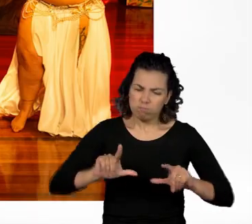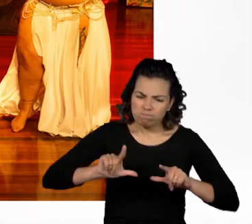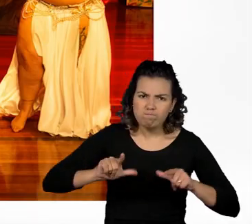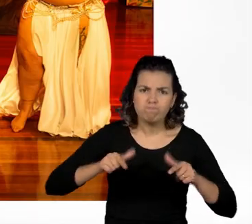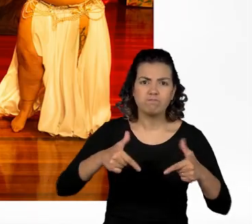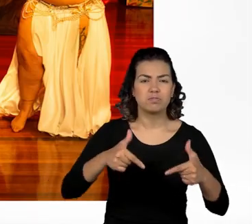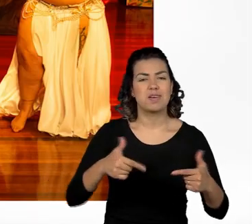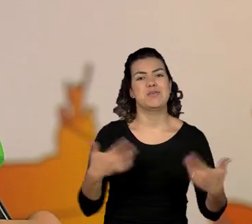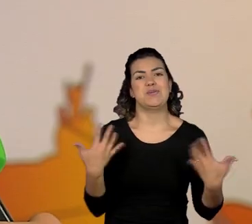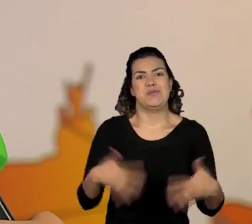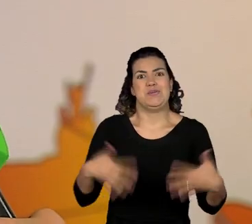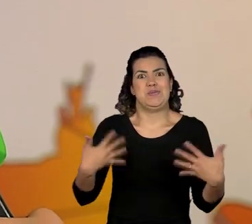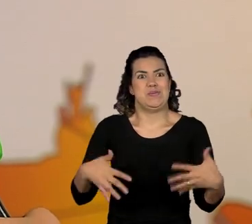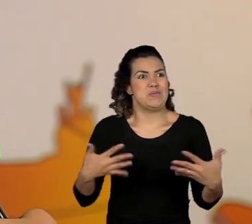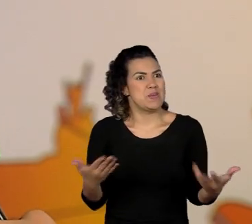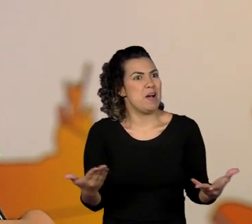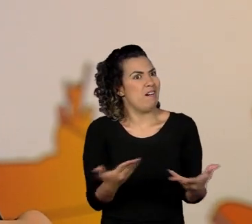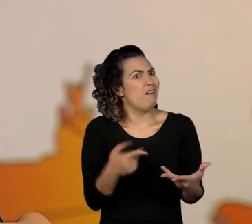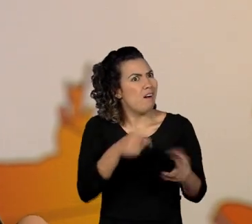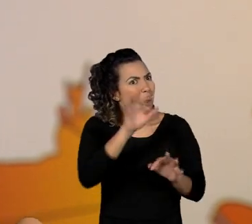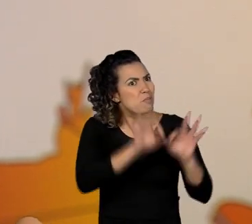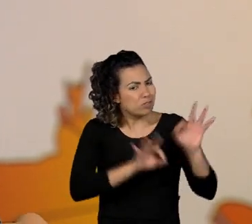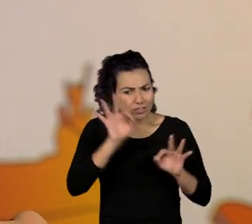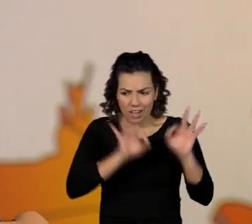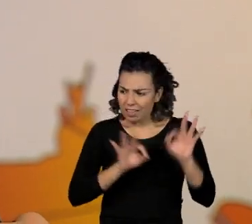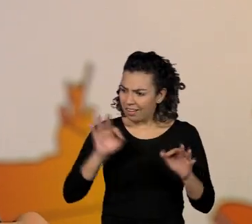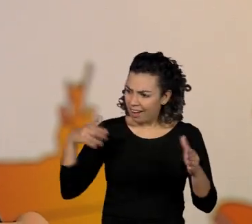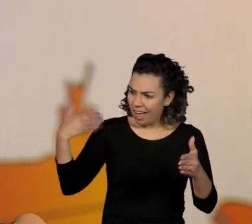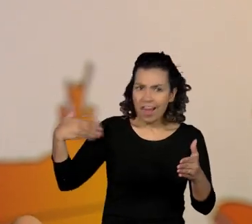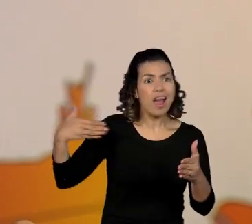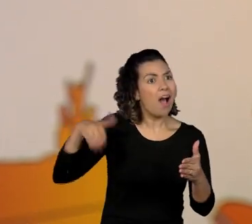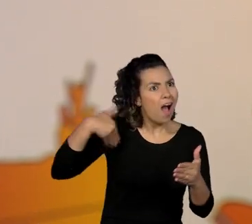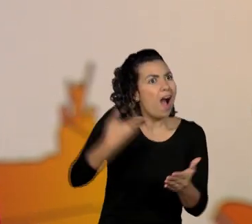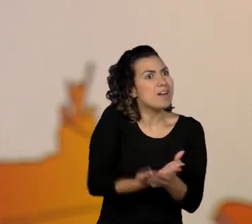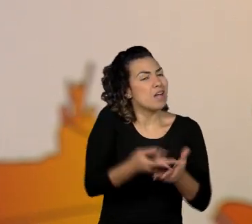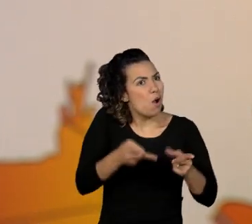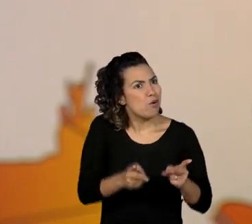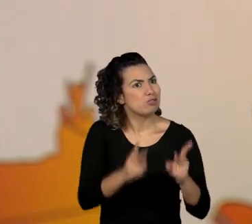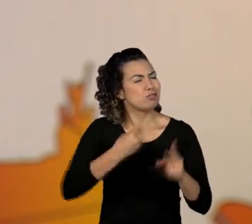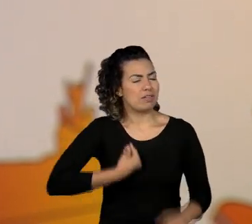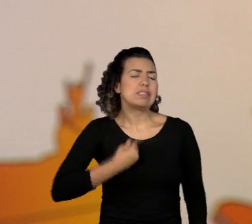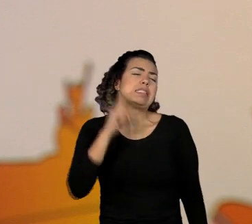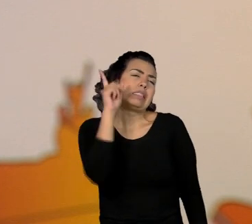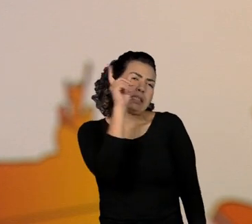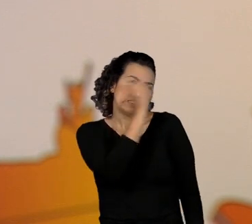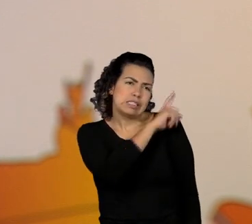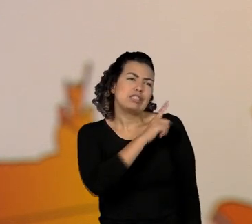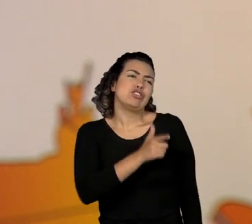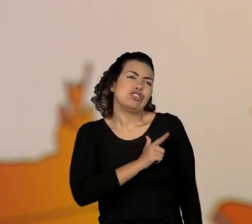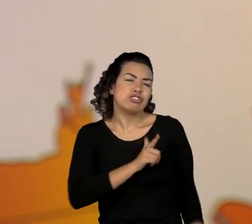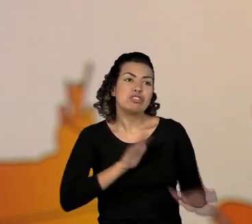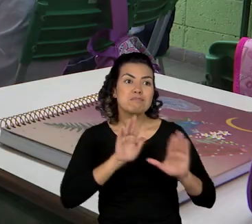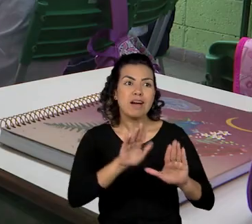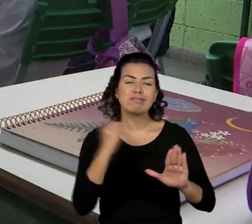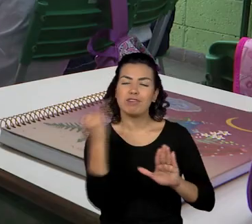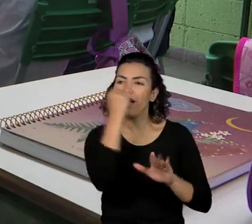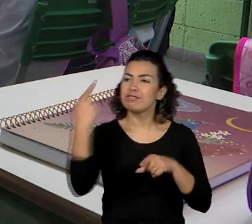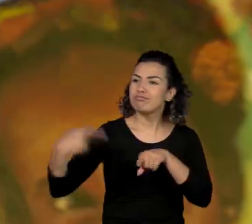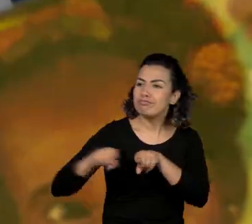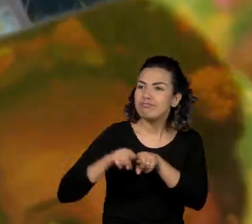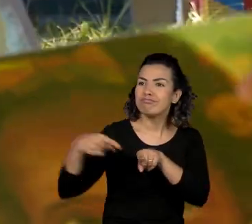satisfatório a gente estar mantendo esse projeto até hoje, com todas as dificuldades que existem, mas com muita parceria também.